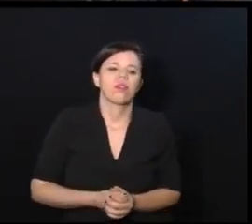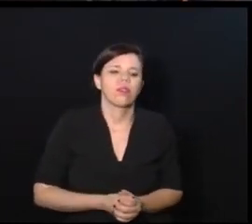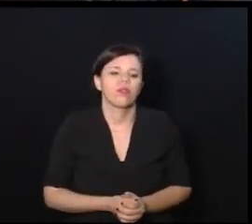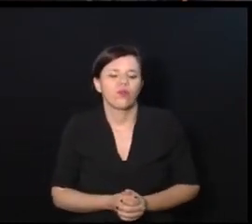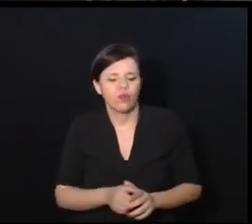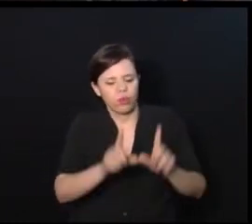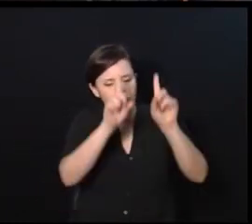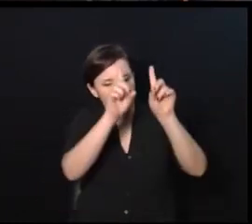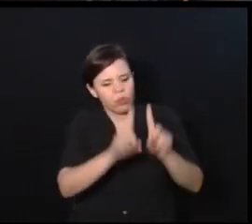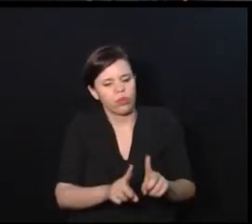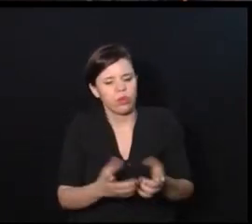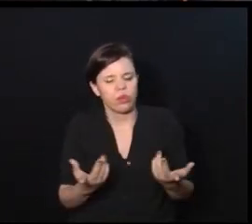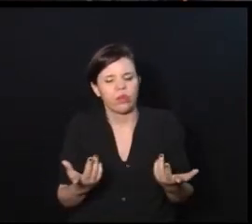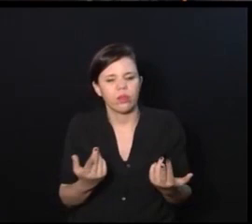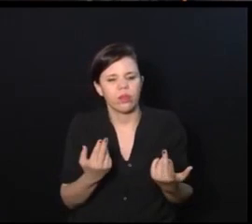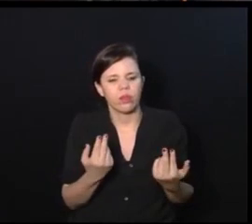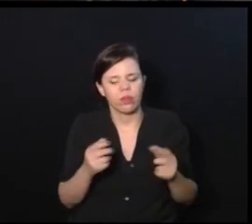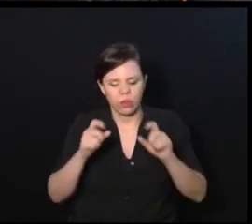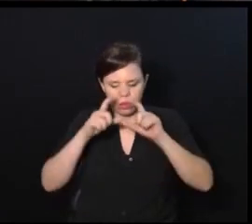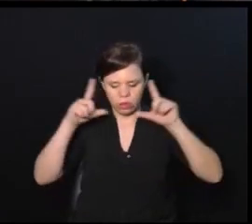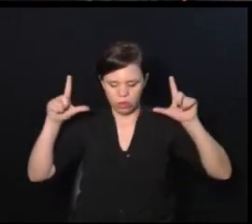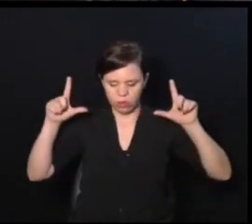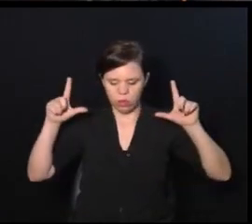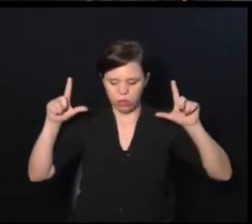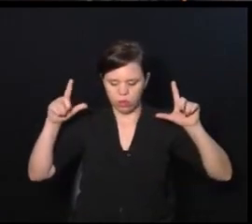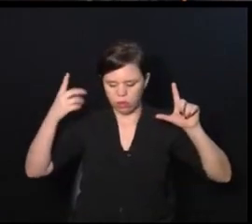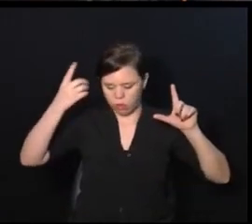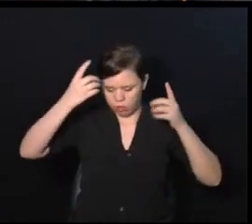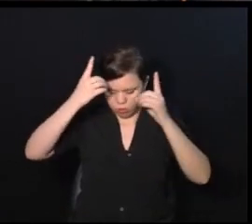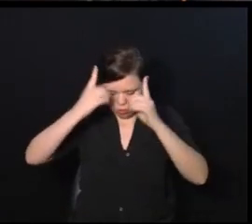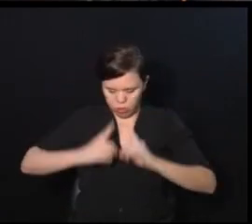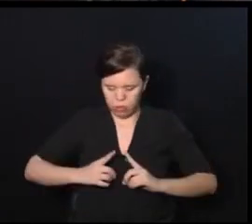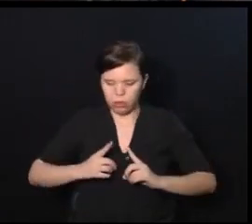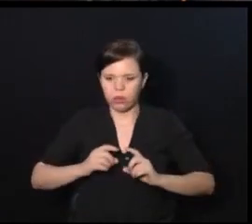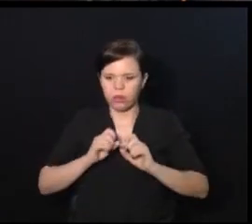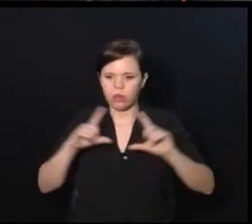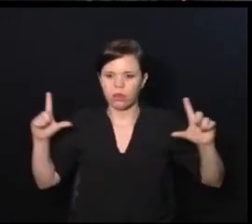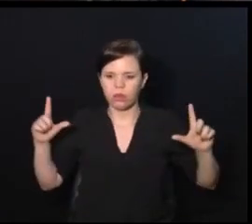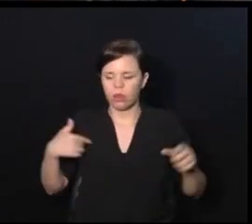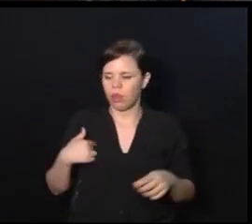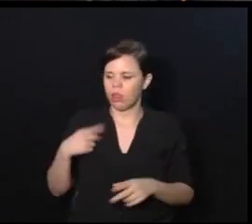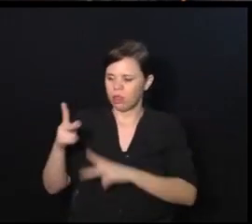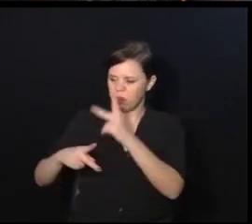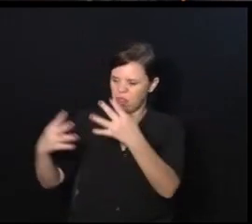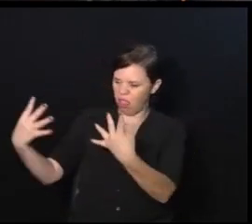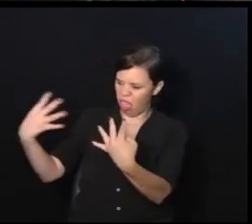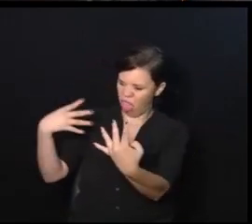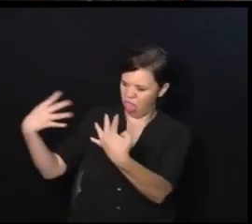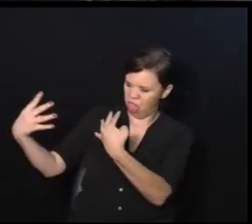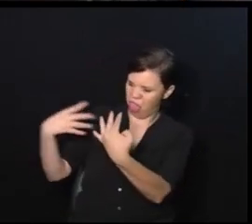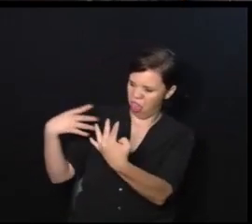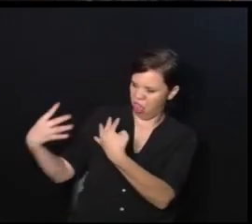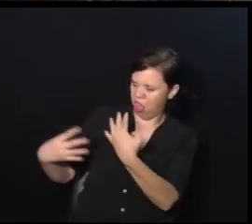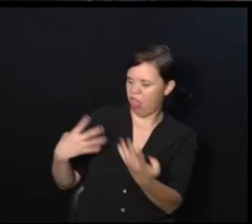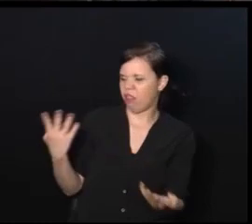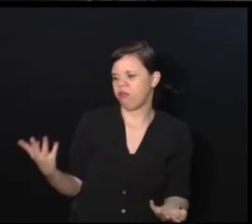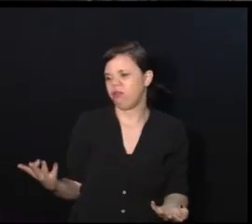deficiência, ela anda com uma plaquinha dizendo, eu sou deficiente. E ela é julgada o tempo todo por causa disso.